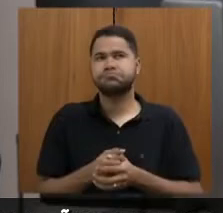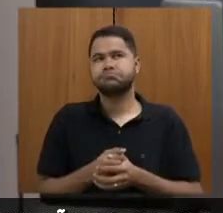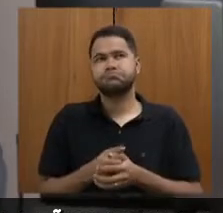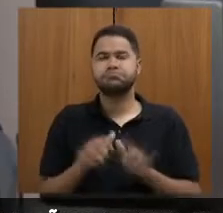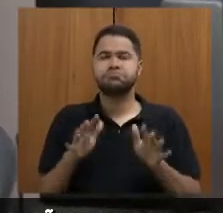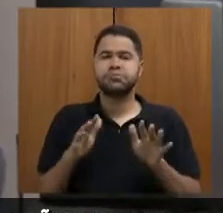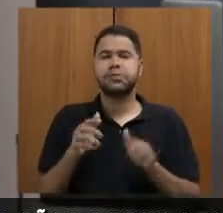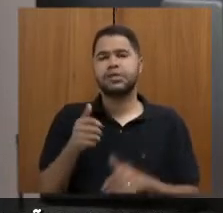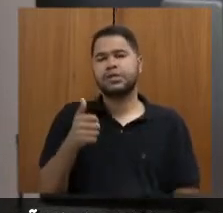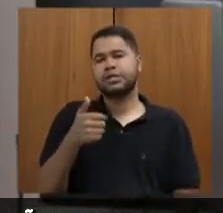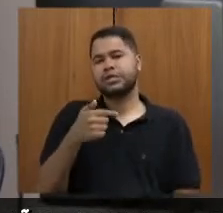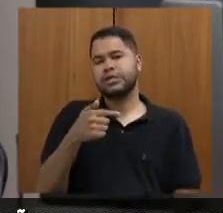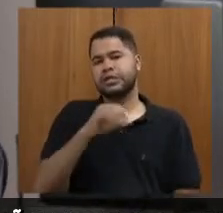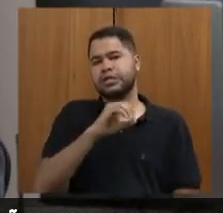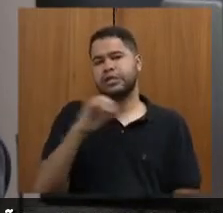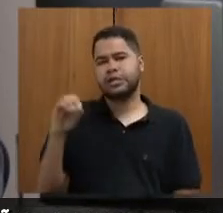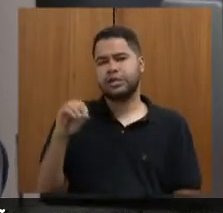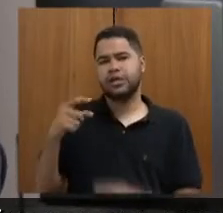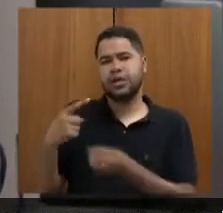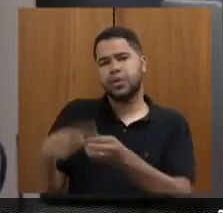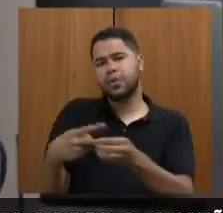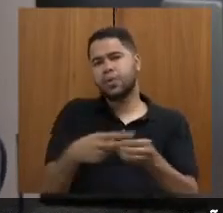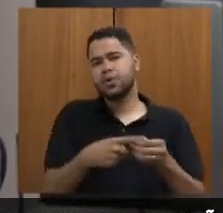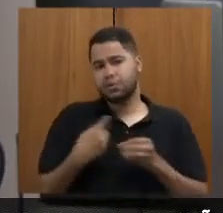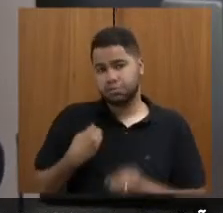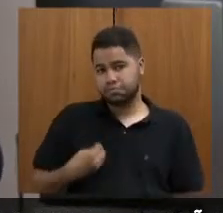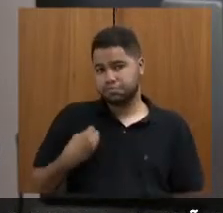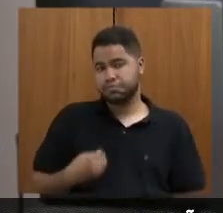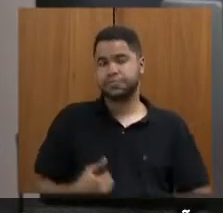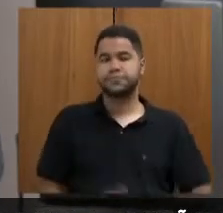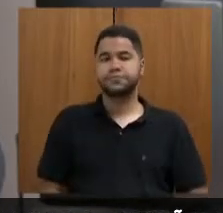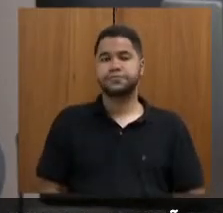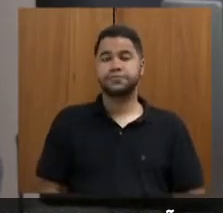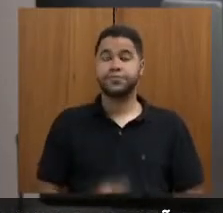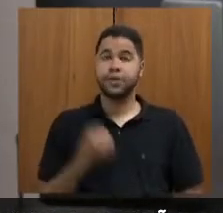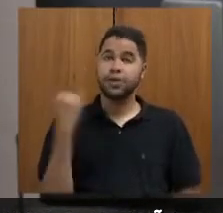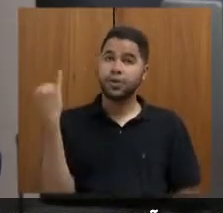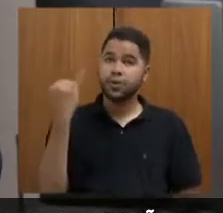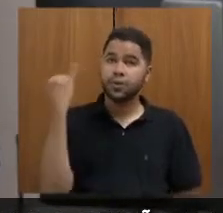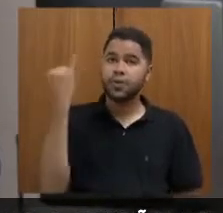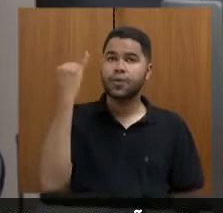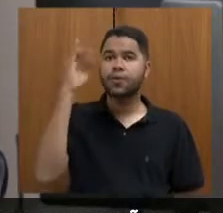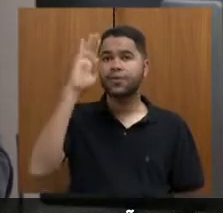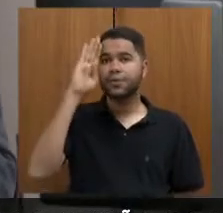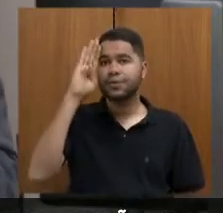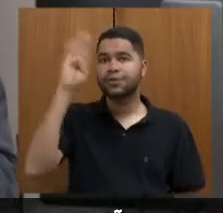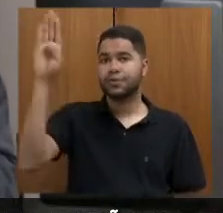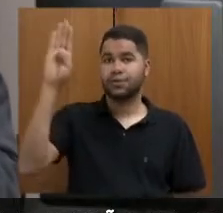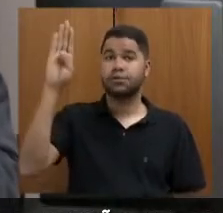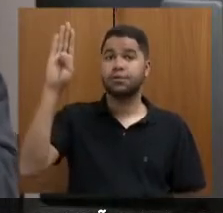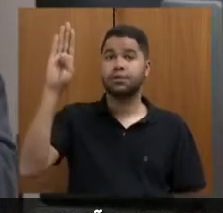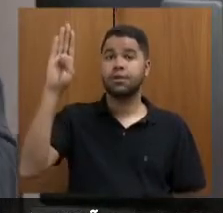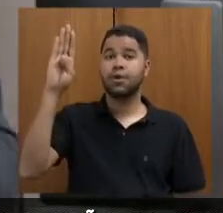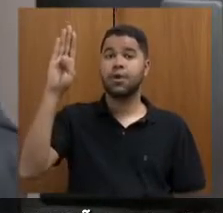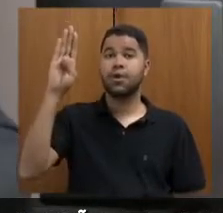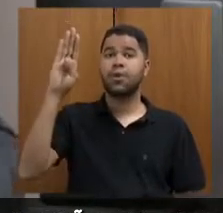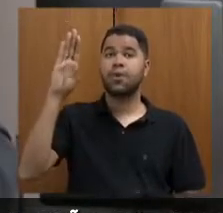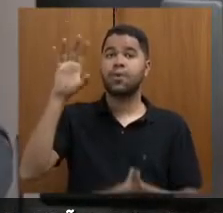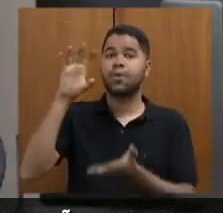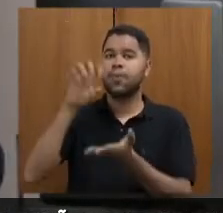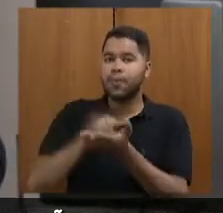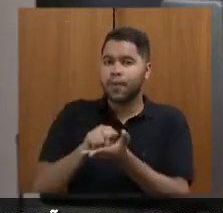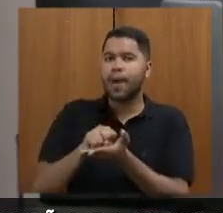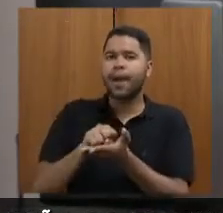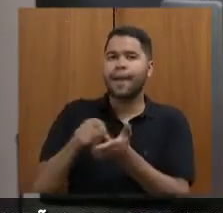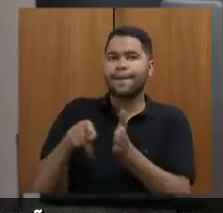municípios presentes em Belo Horizonte. é importantíssimo destacar que o cadastro ou mapa do